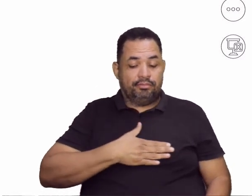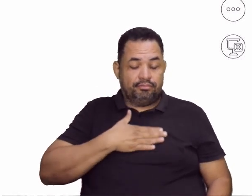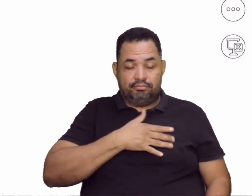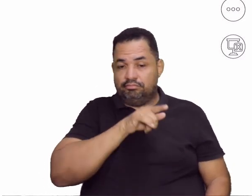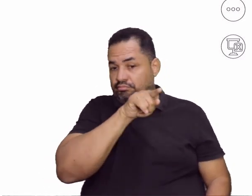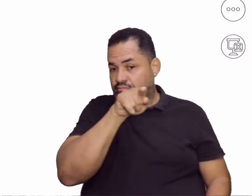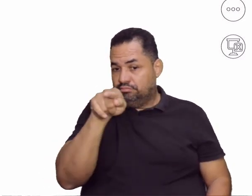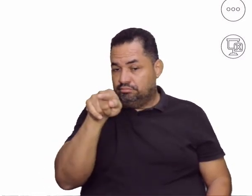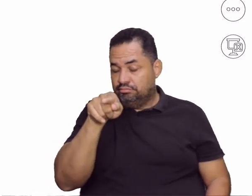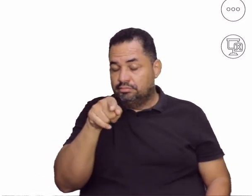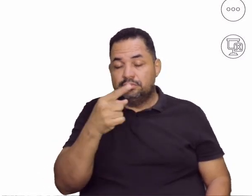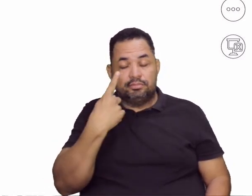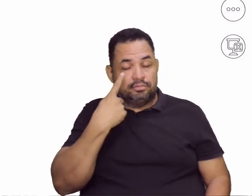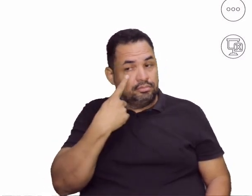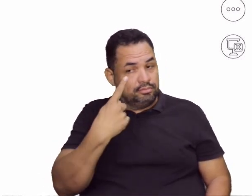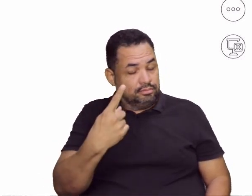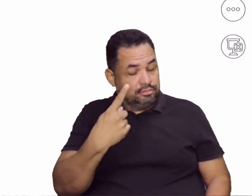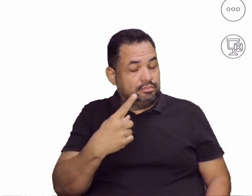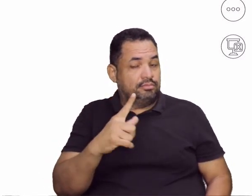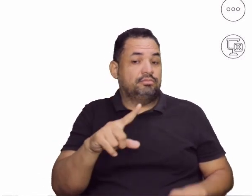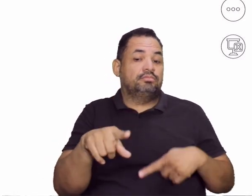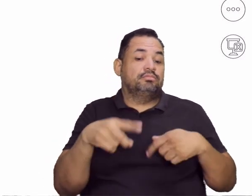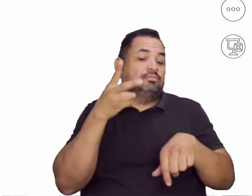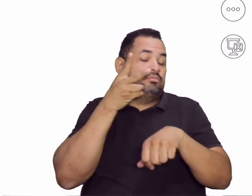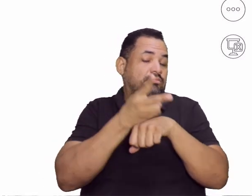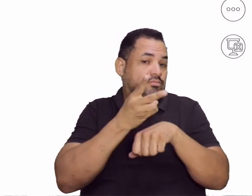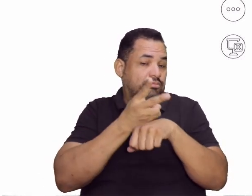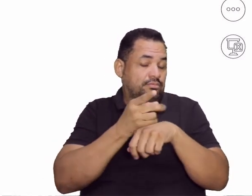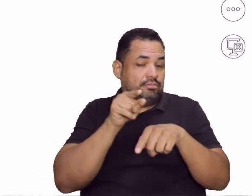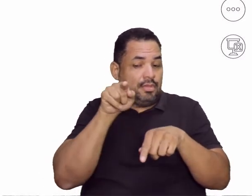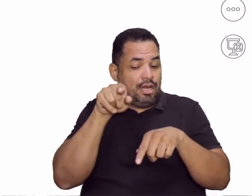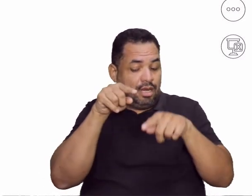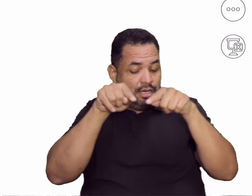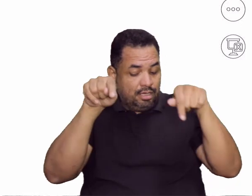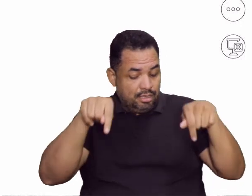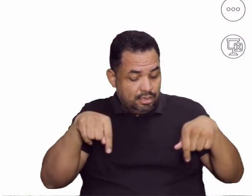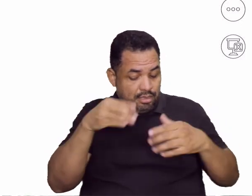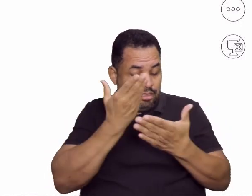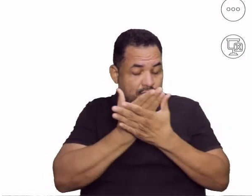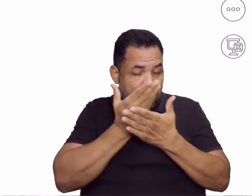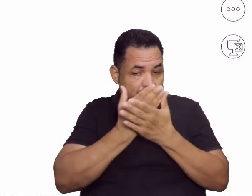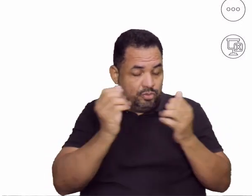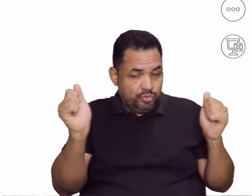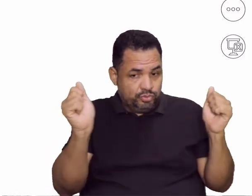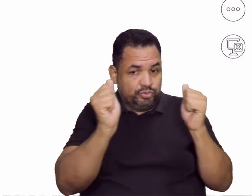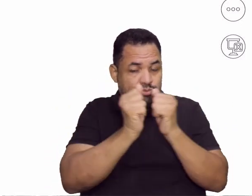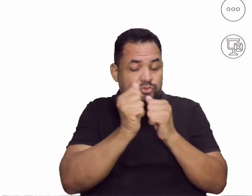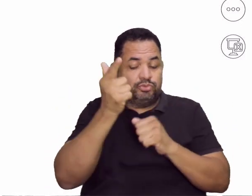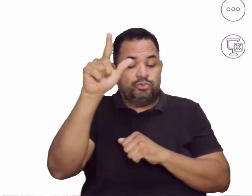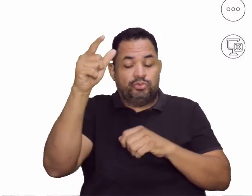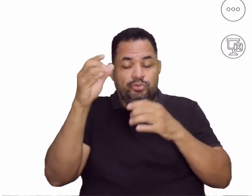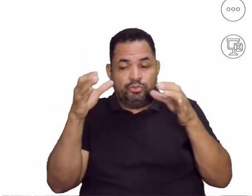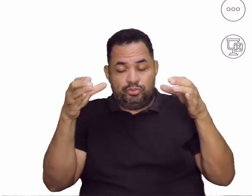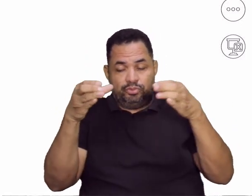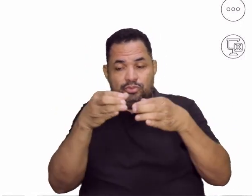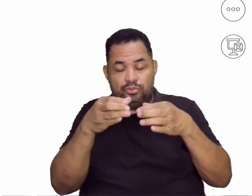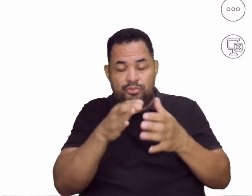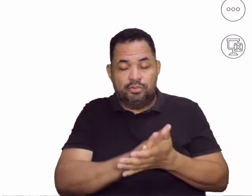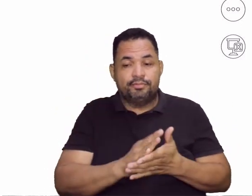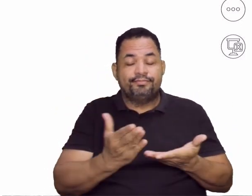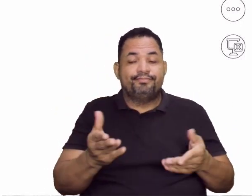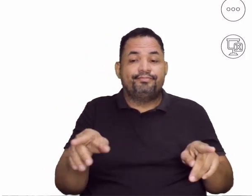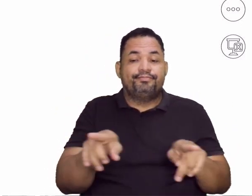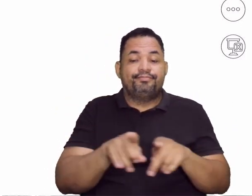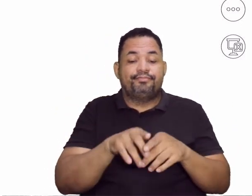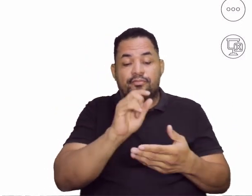que vocês vivenciassem em algum momento aí na escola de vocês, com os outros colegas, com as outras turmas, tá? E que